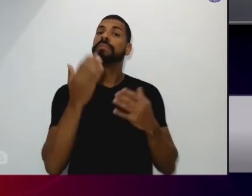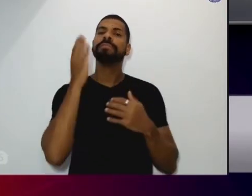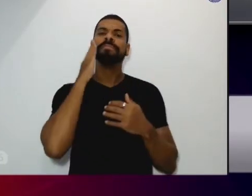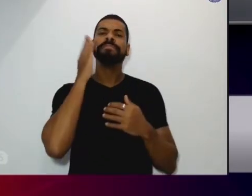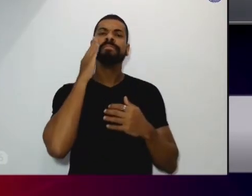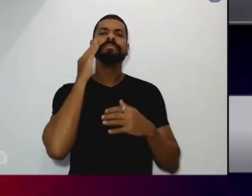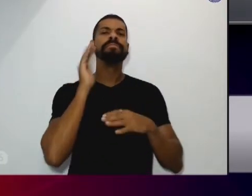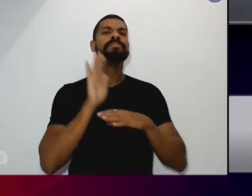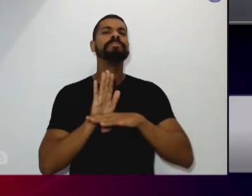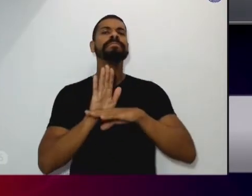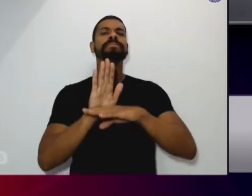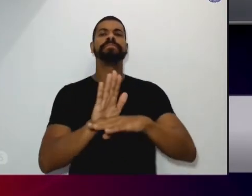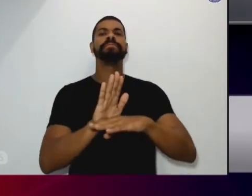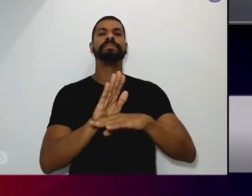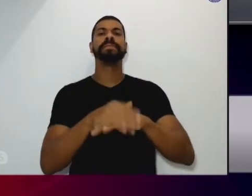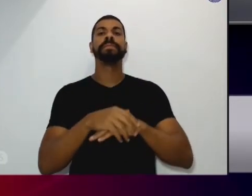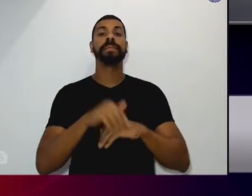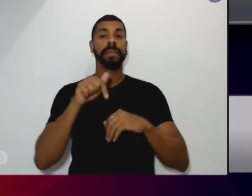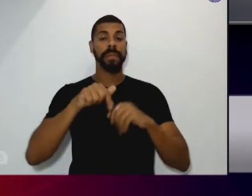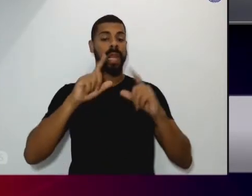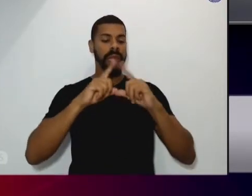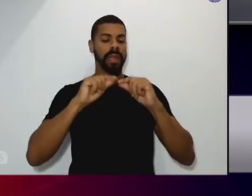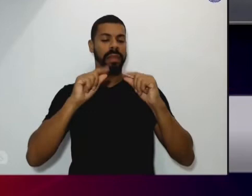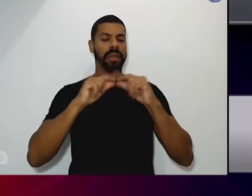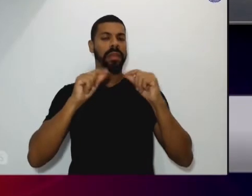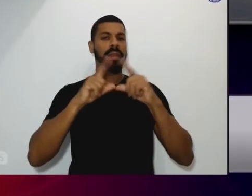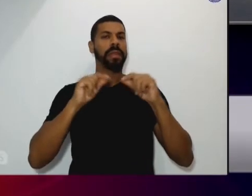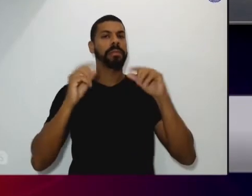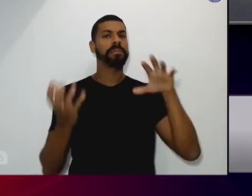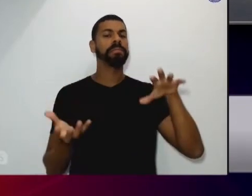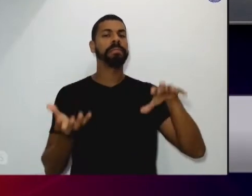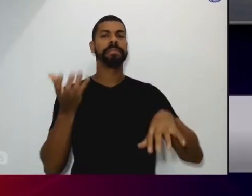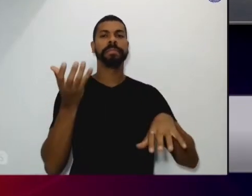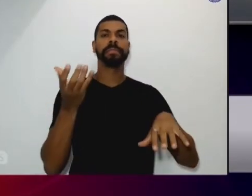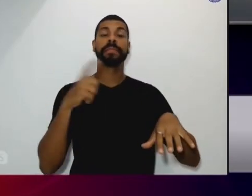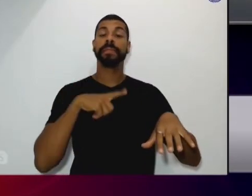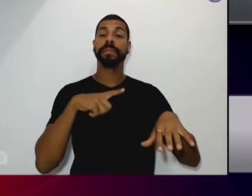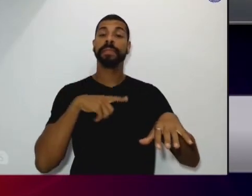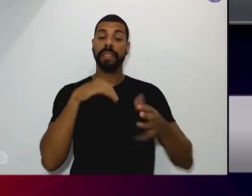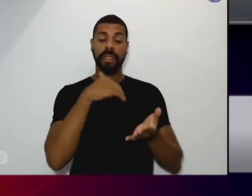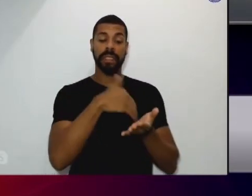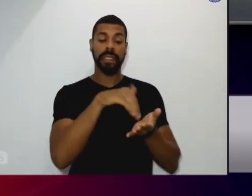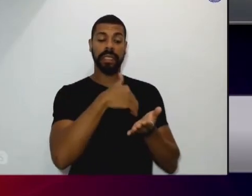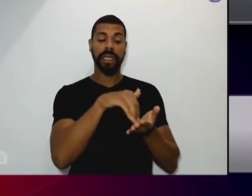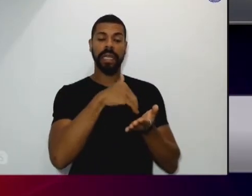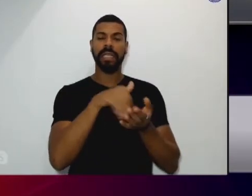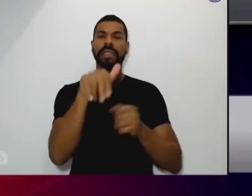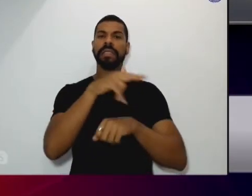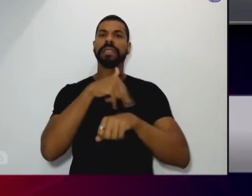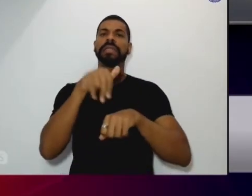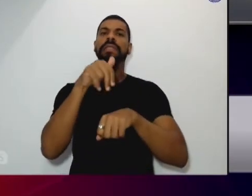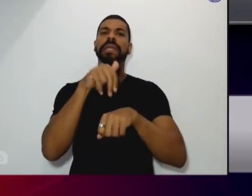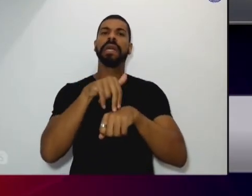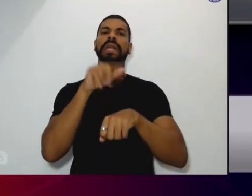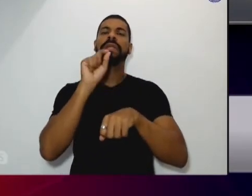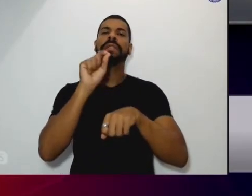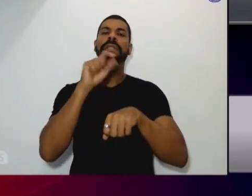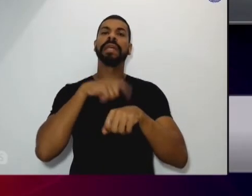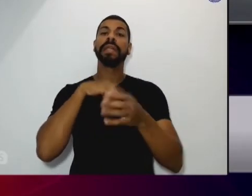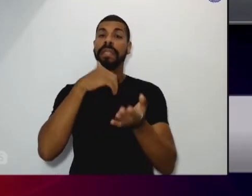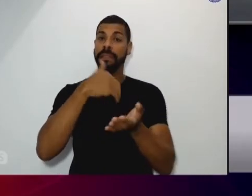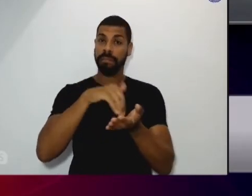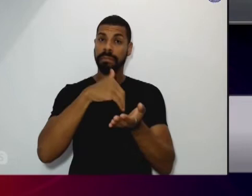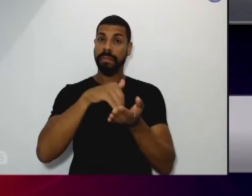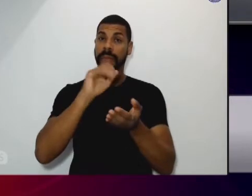Brasília e vamos ter a presença de uma Secretaria Nacional esse ano e também com elas lá da Secretaria e depois nós